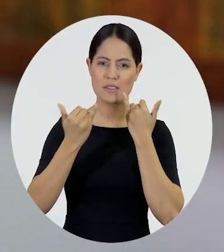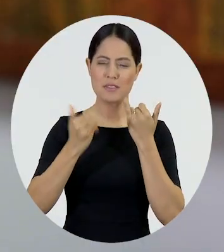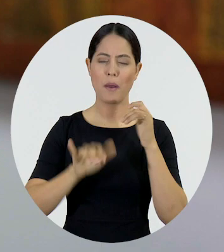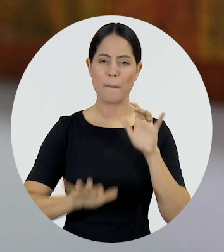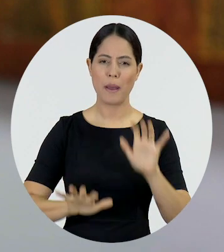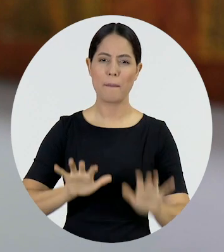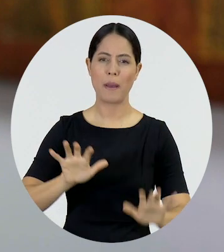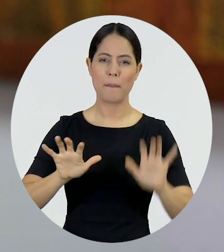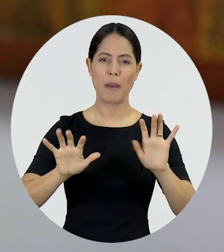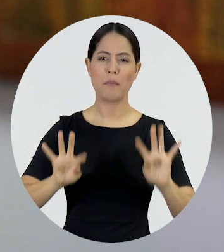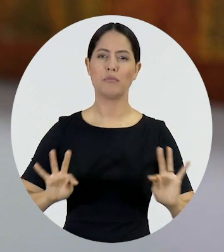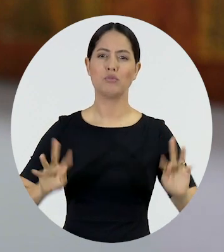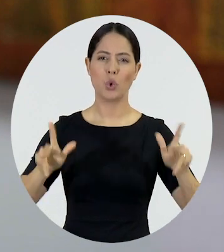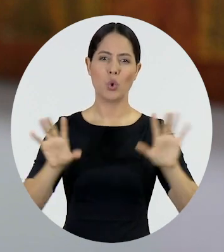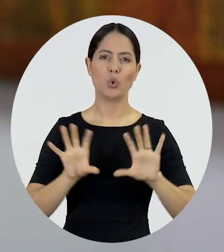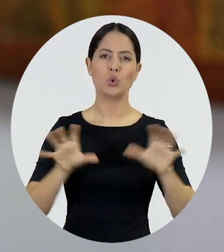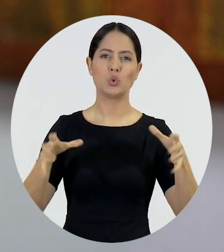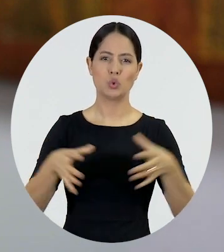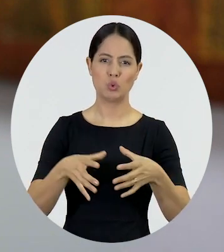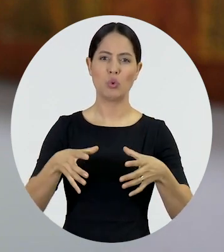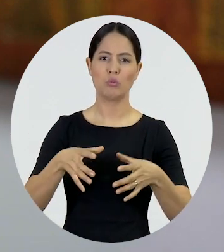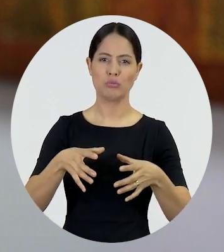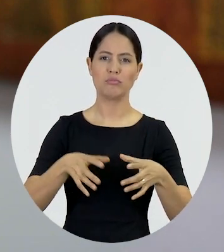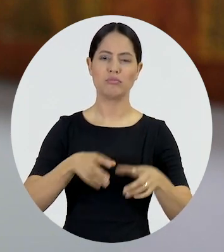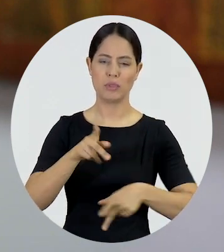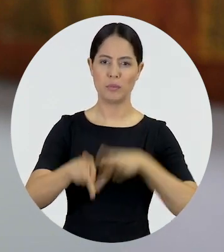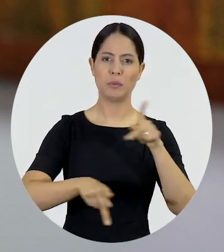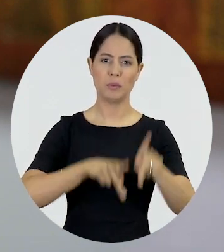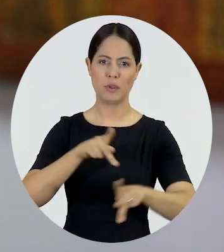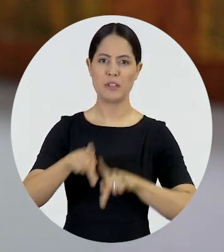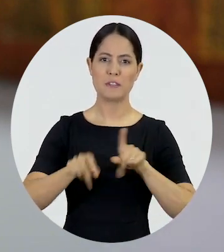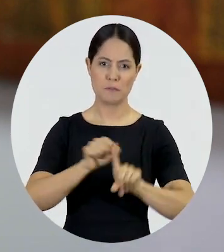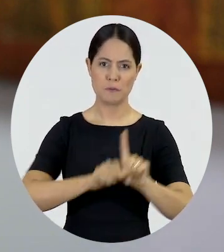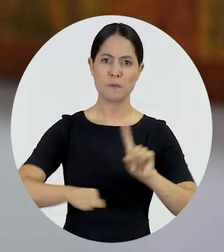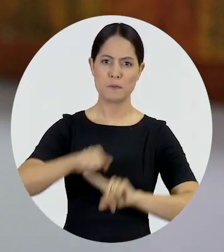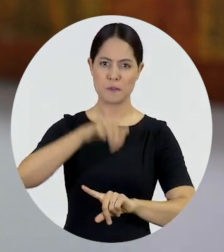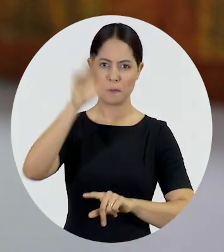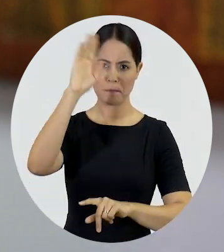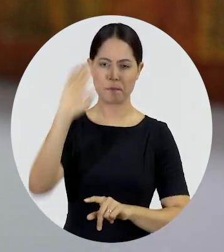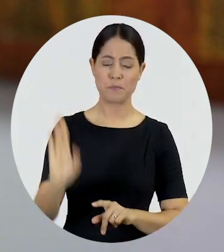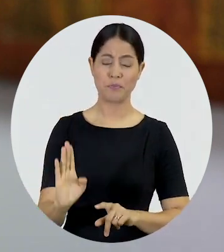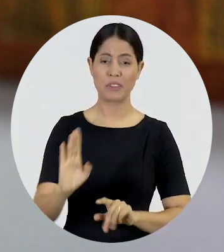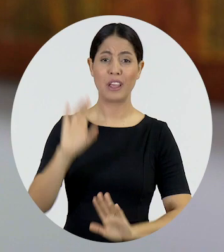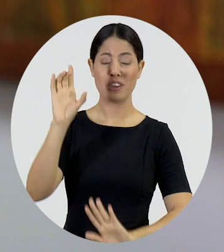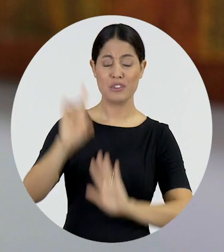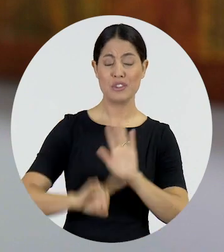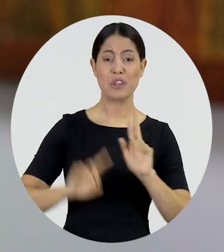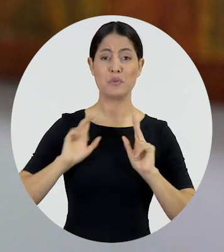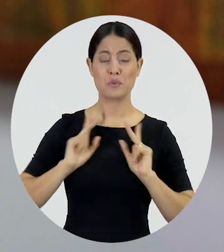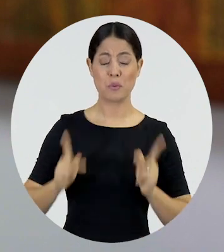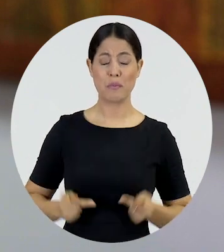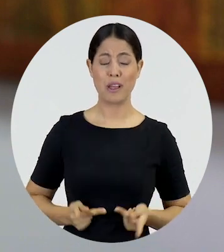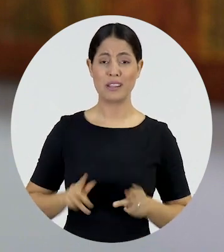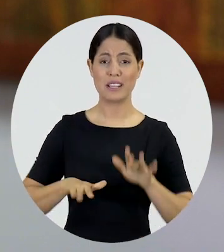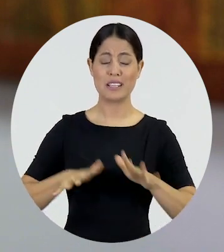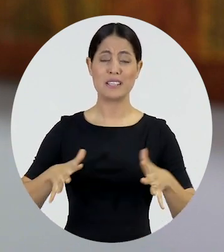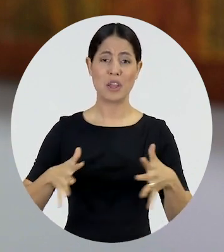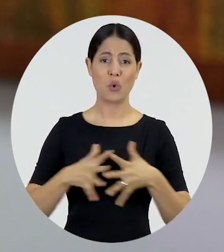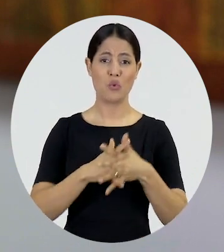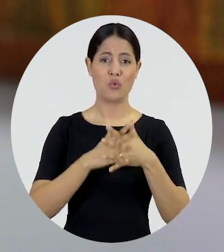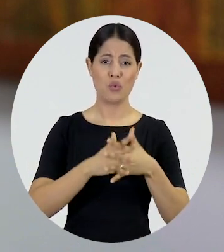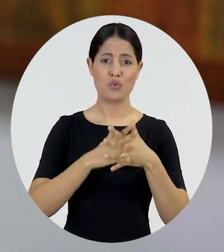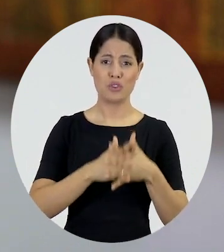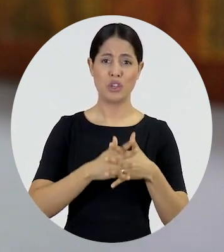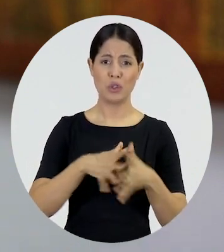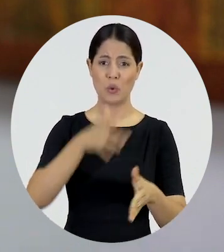majoritários da população brasileira. defesa de direitos humanos acaba sendo confundida com a defesa